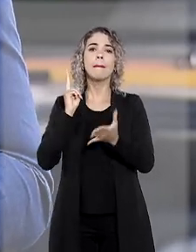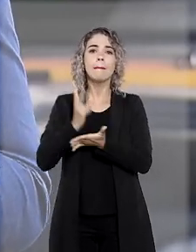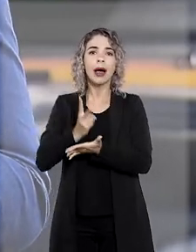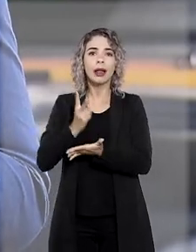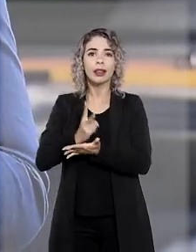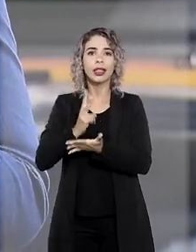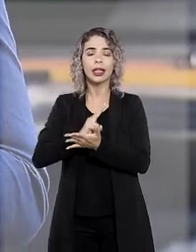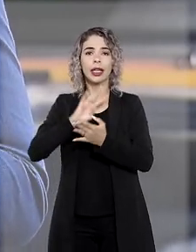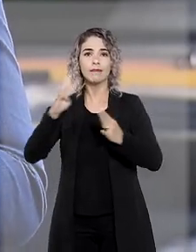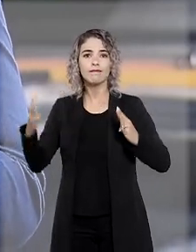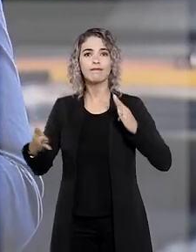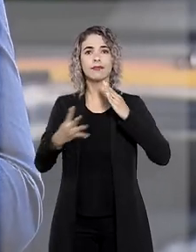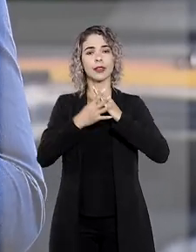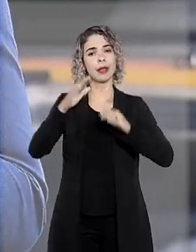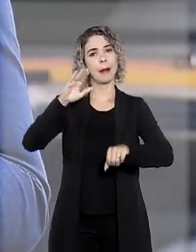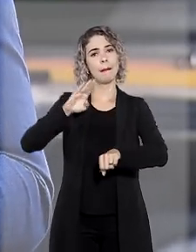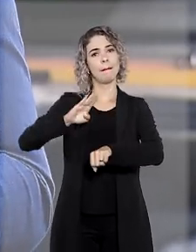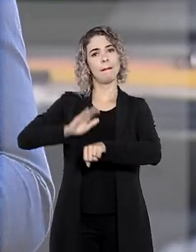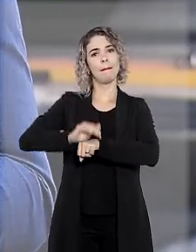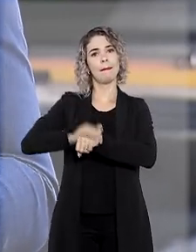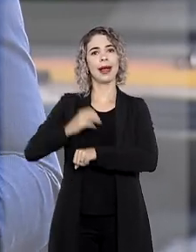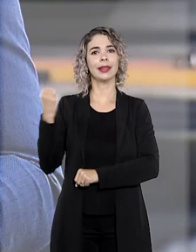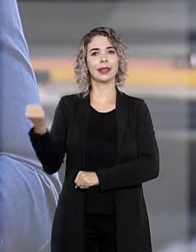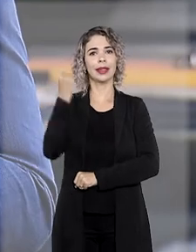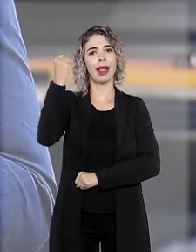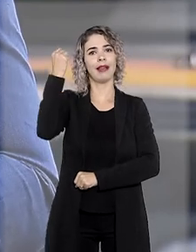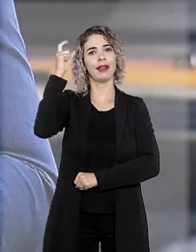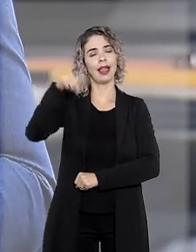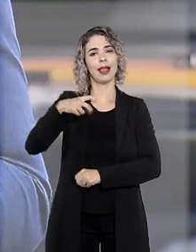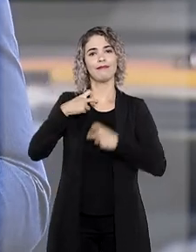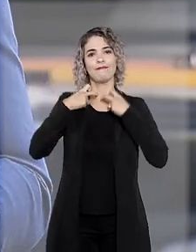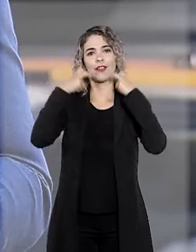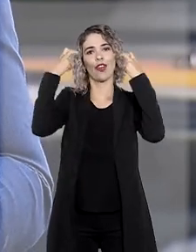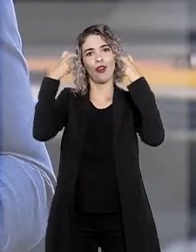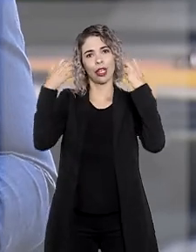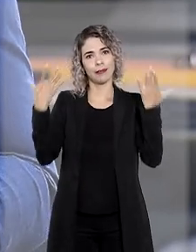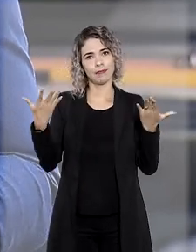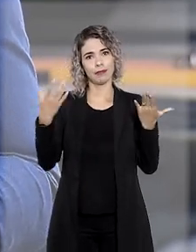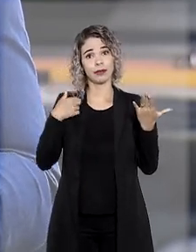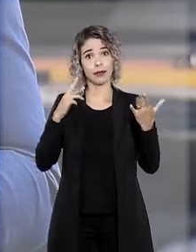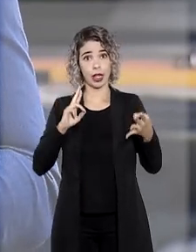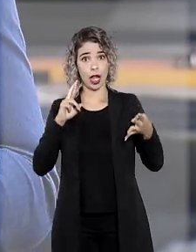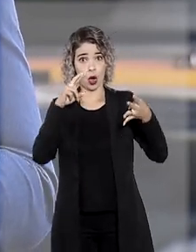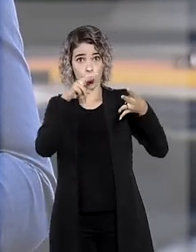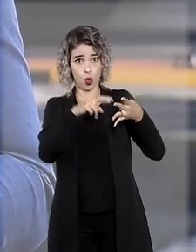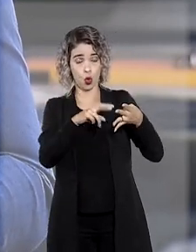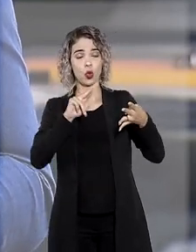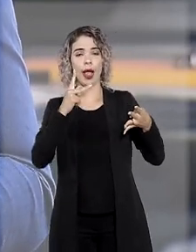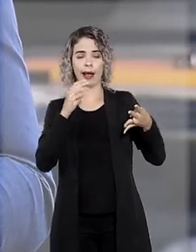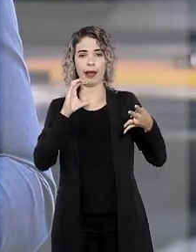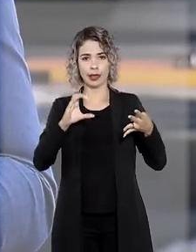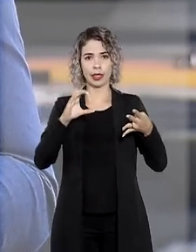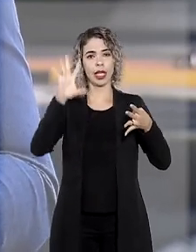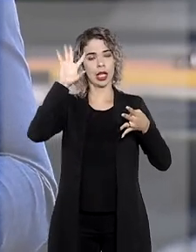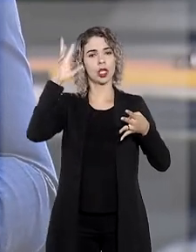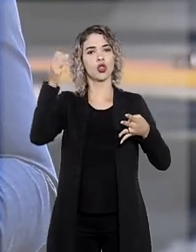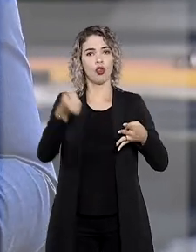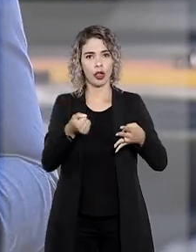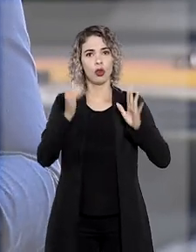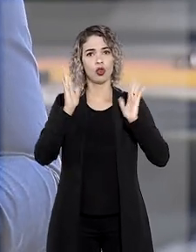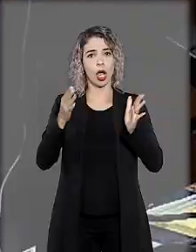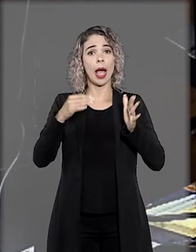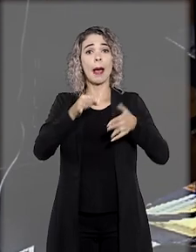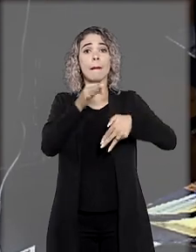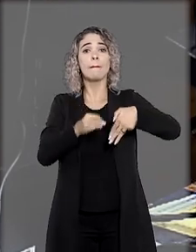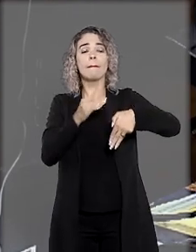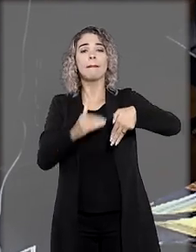manutenção do regime mais gravoso representaria constrangimento ilegal. No recurso em habeas corpus julgado no STJ,